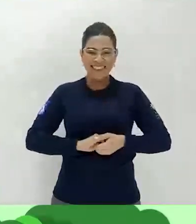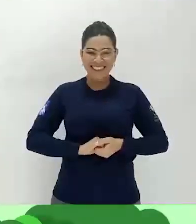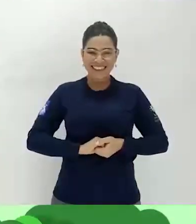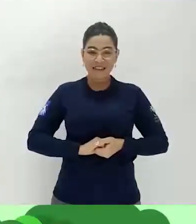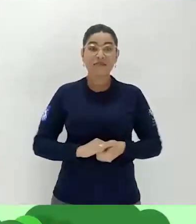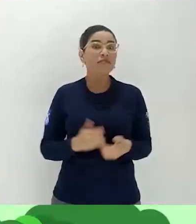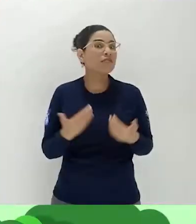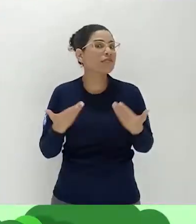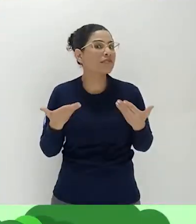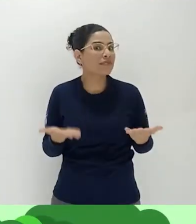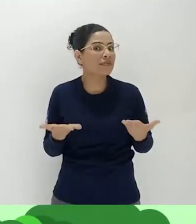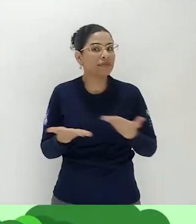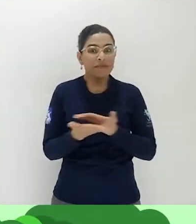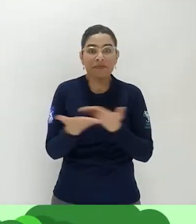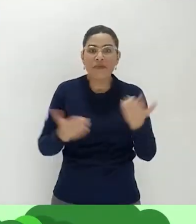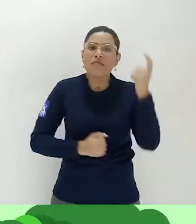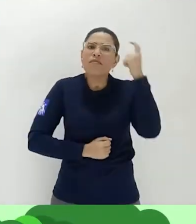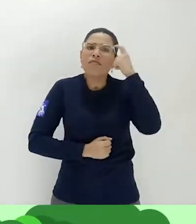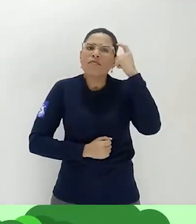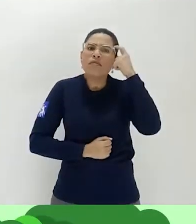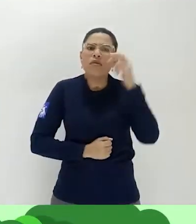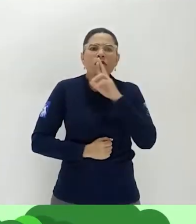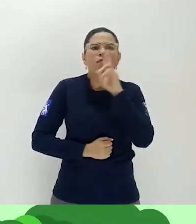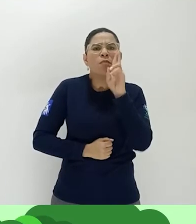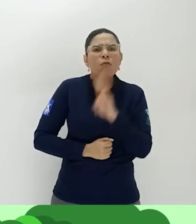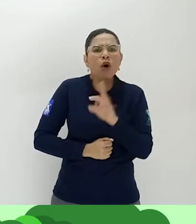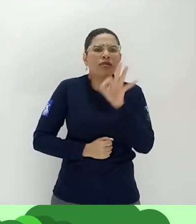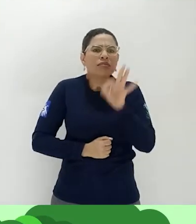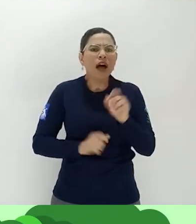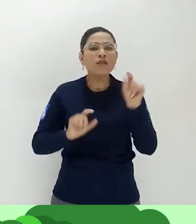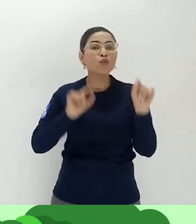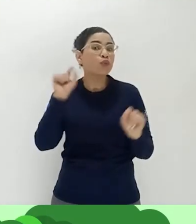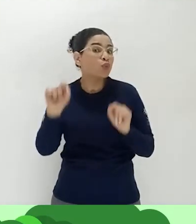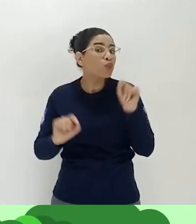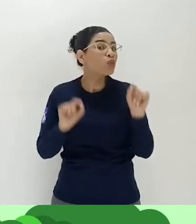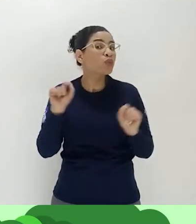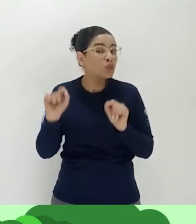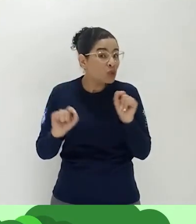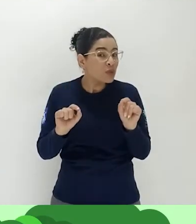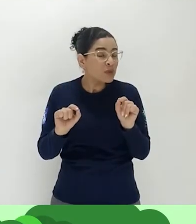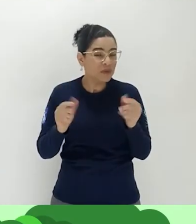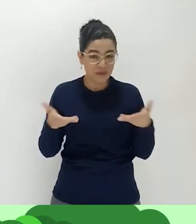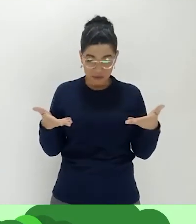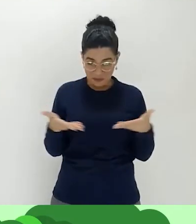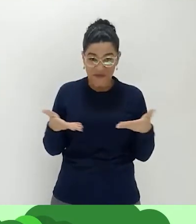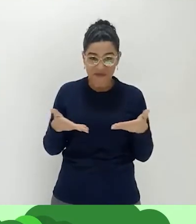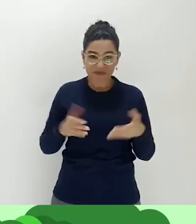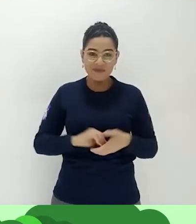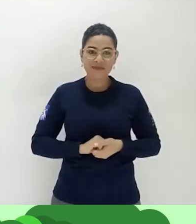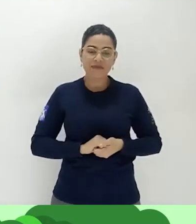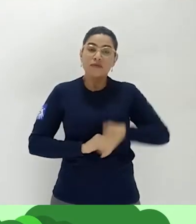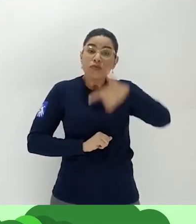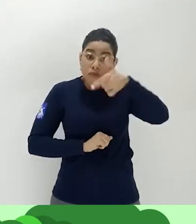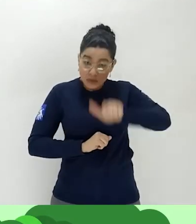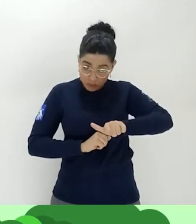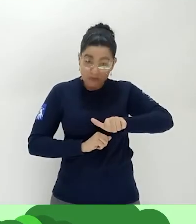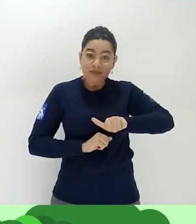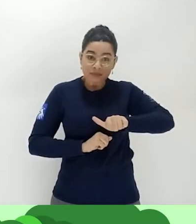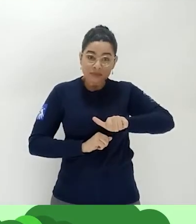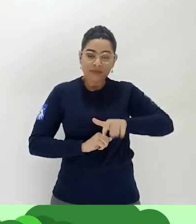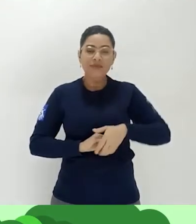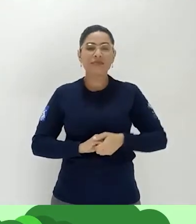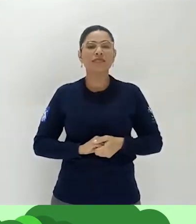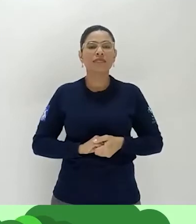E aí, vocês pensaram na resposta da adivinha? Nosso o que é o que é de hoje? Vou falar de novo, ó.